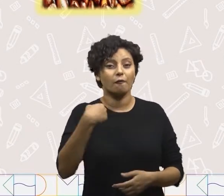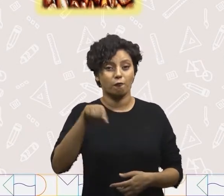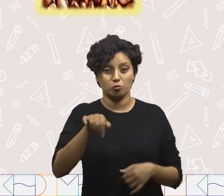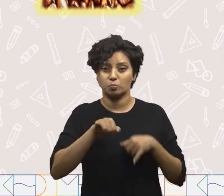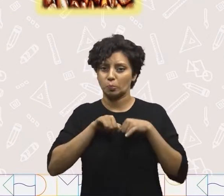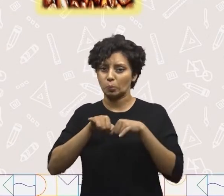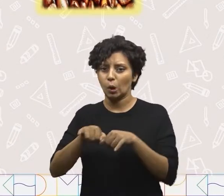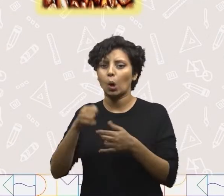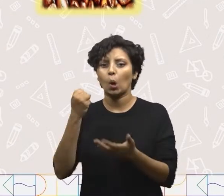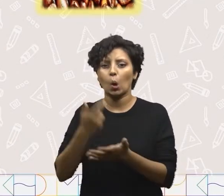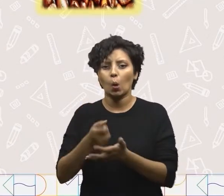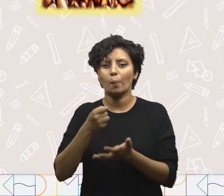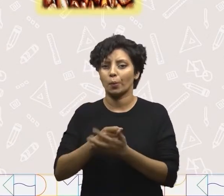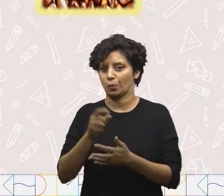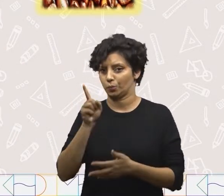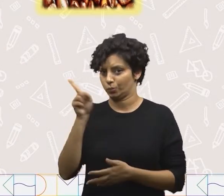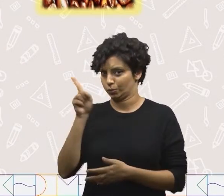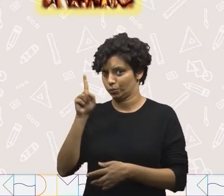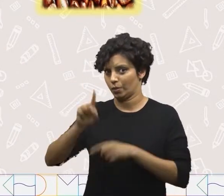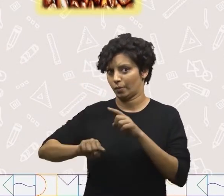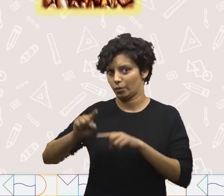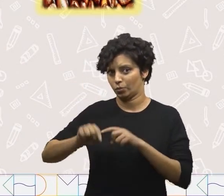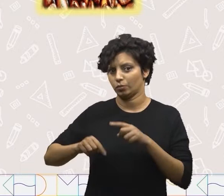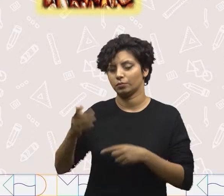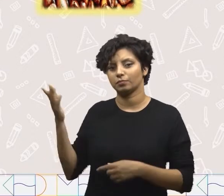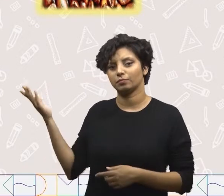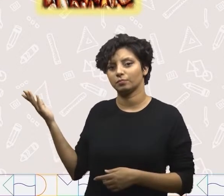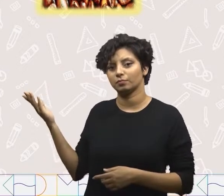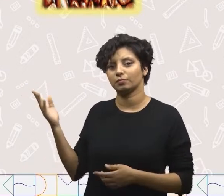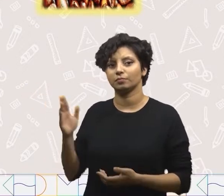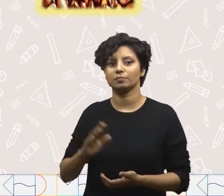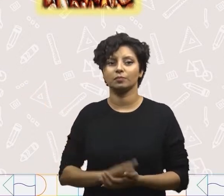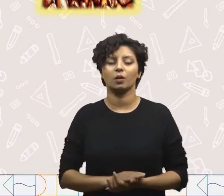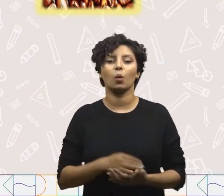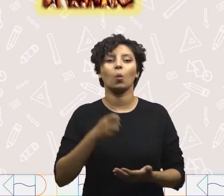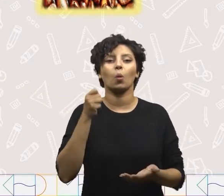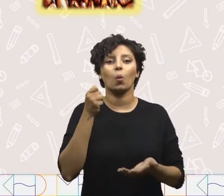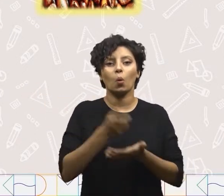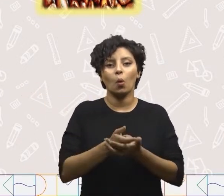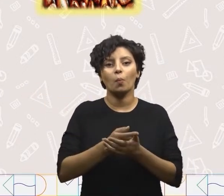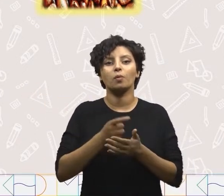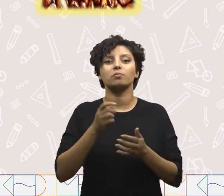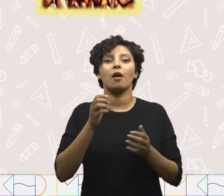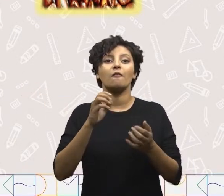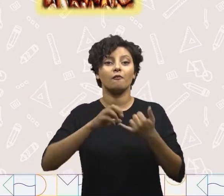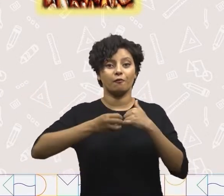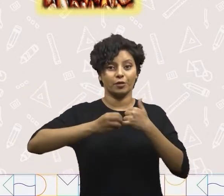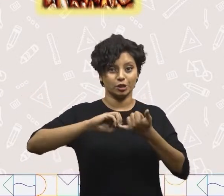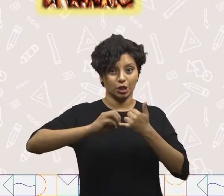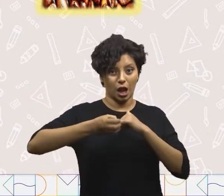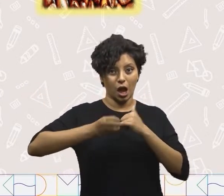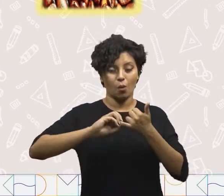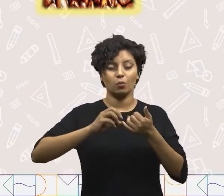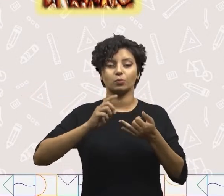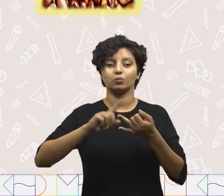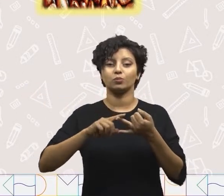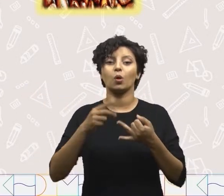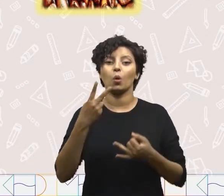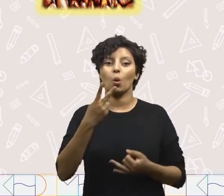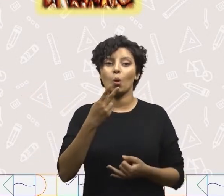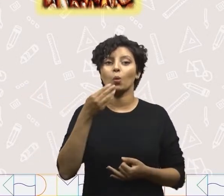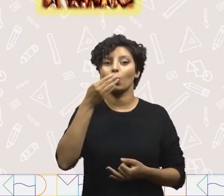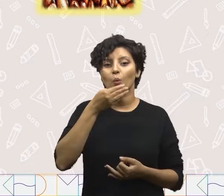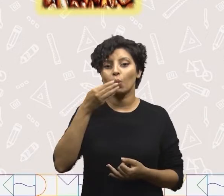supermercado e comprou os seguintes produtos. Ela comprou um quilo de feijão, dois